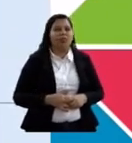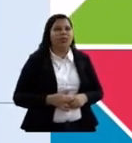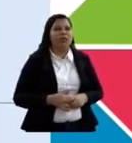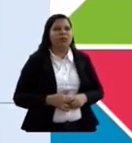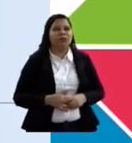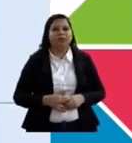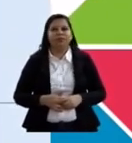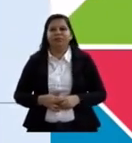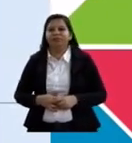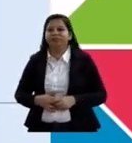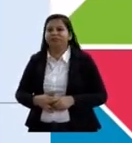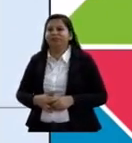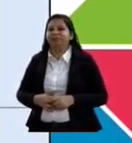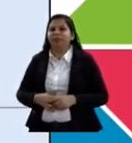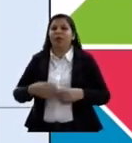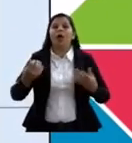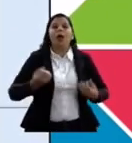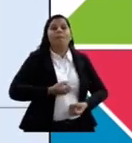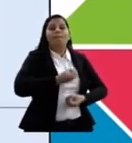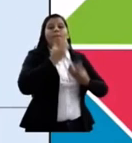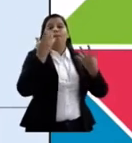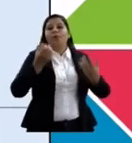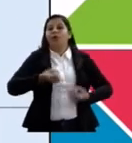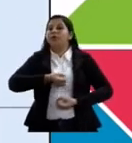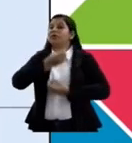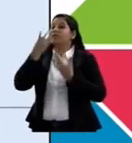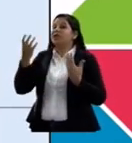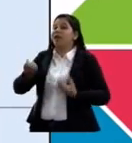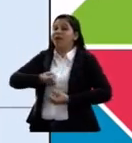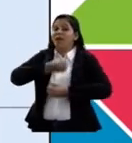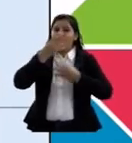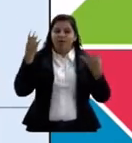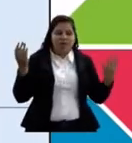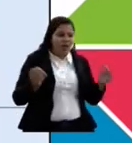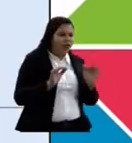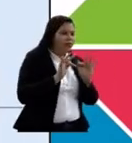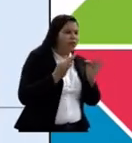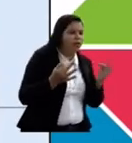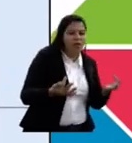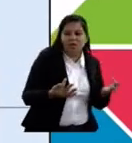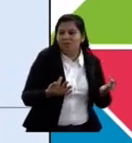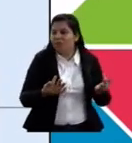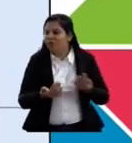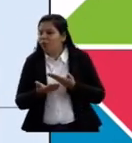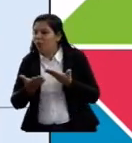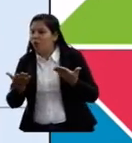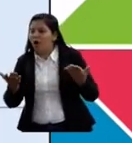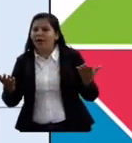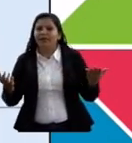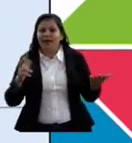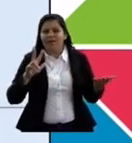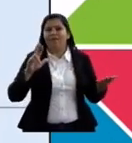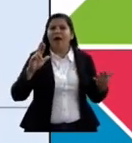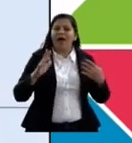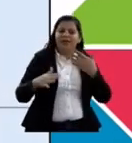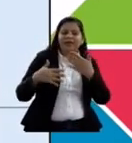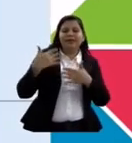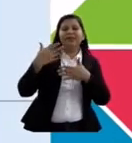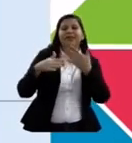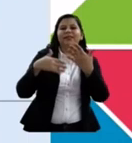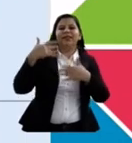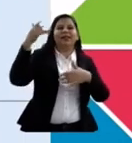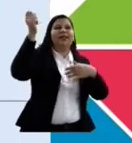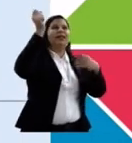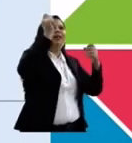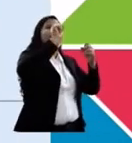Coisinhas coloridas, pequenas e grandes, um acuíri vai nascer. Esprevo